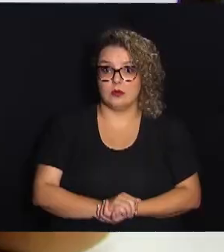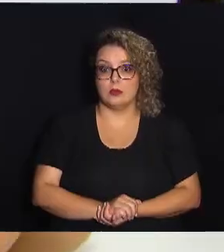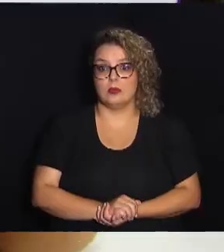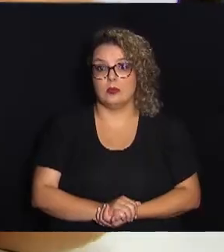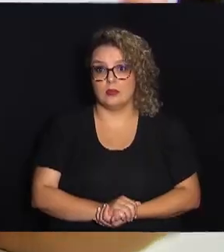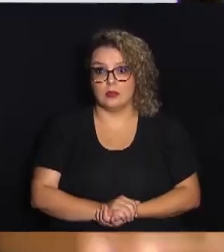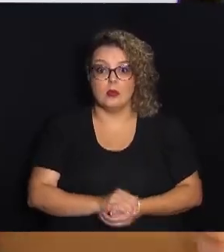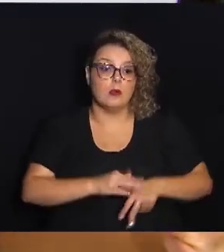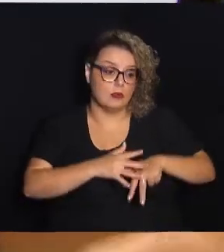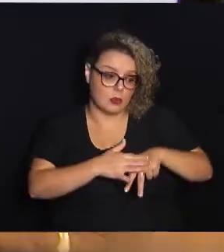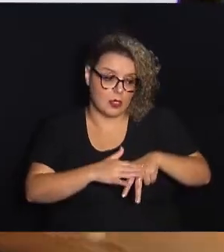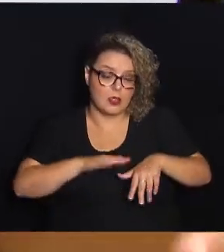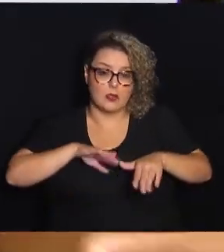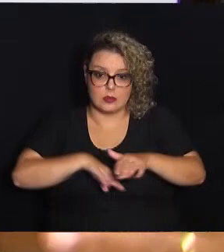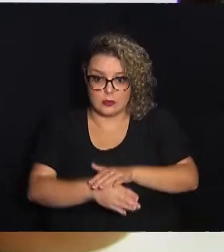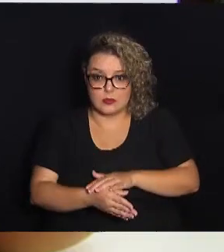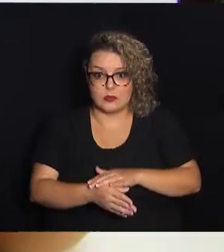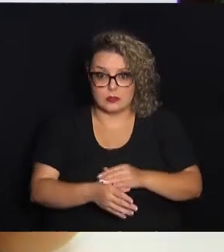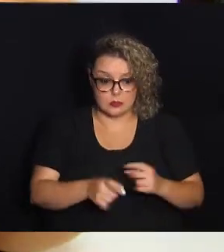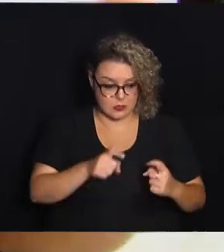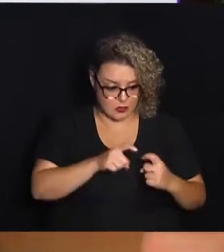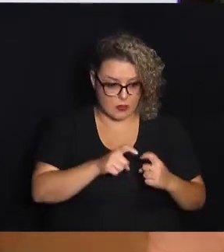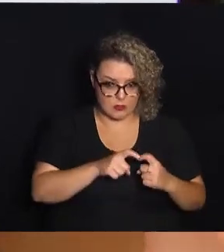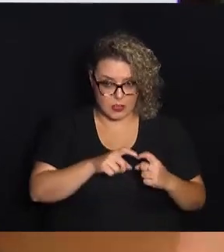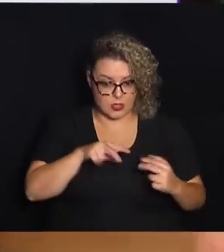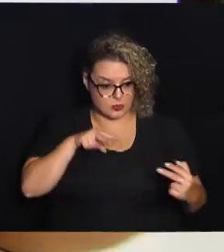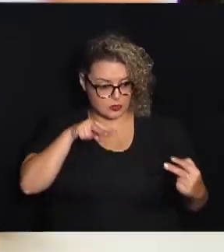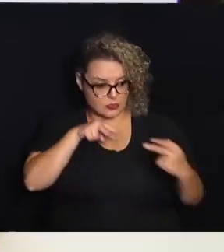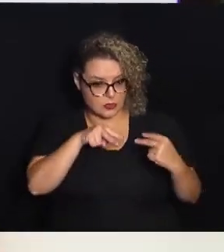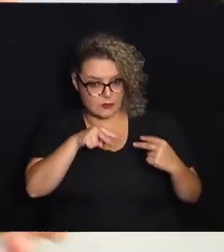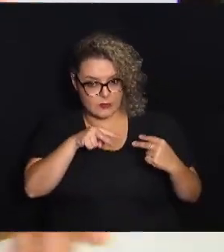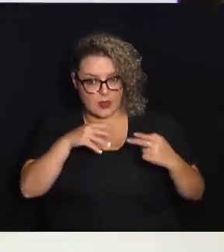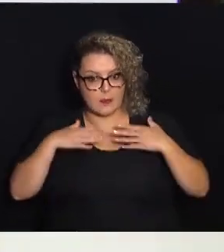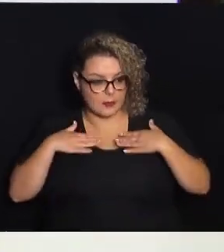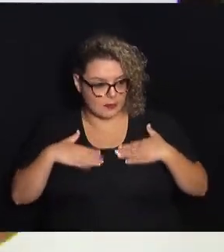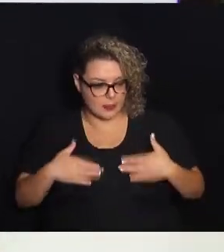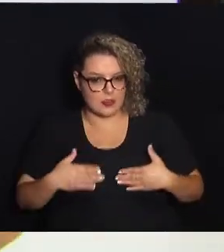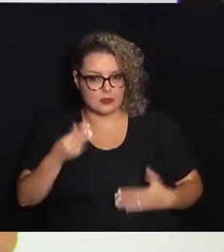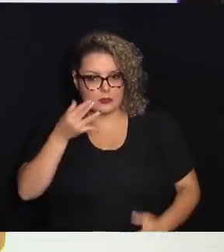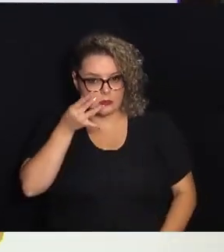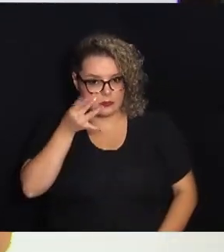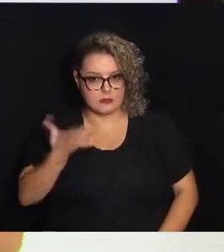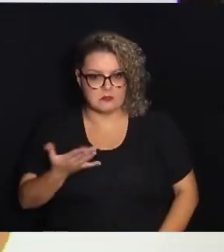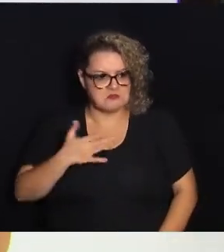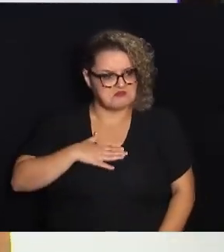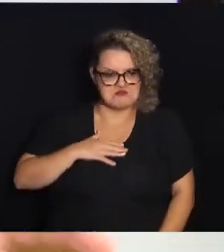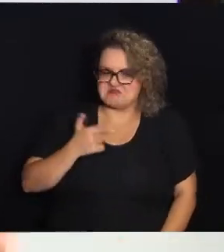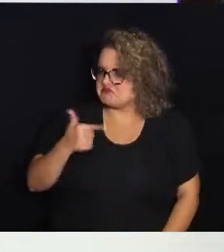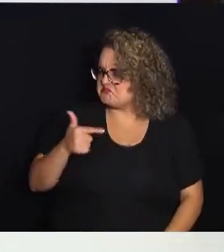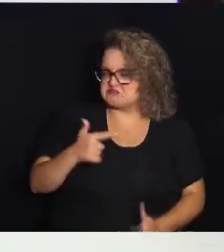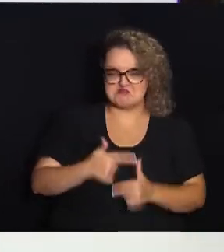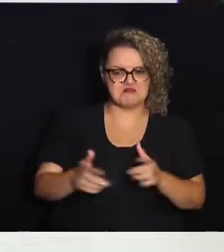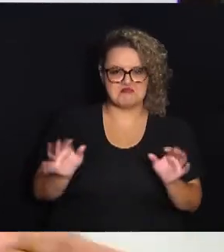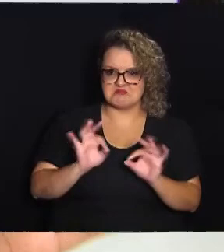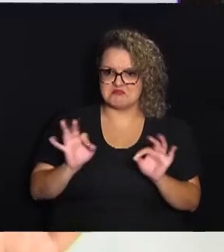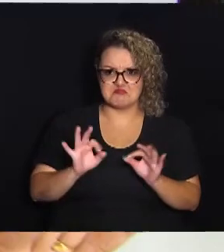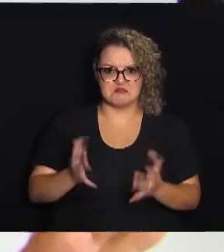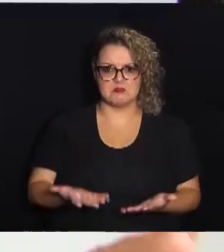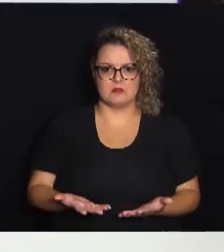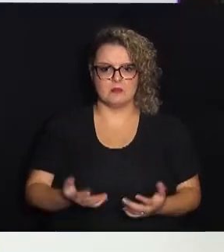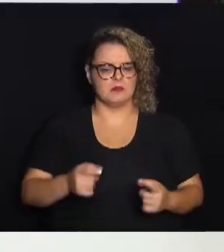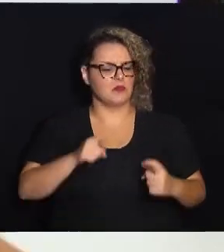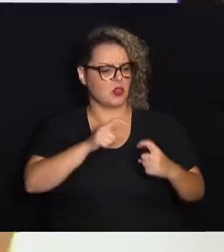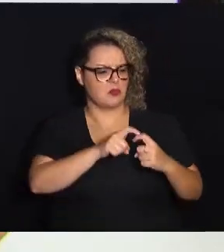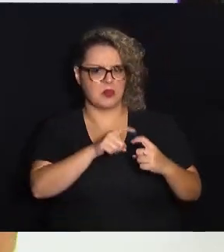problema dela. paciente está acostumado a vir ao médico e estar frente a frente, porém para mim não teve